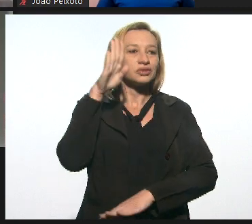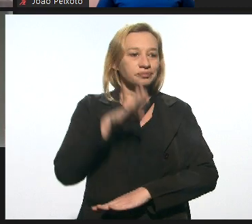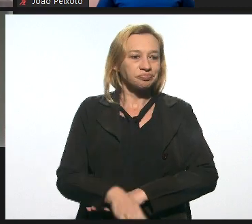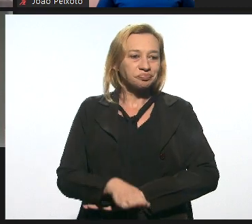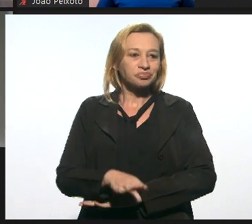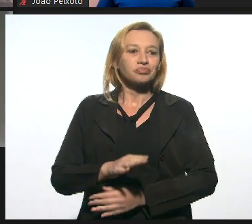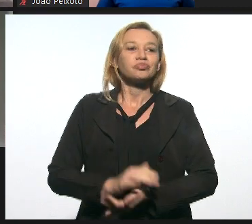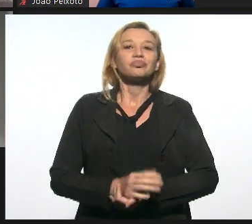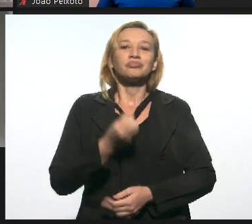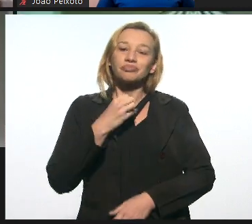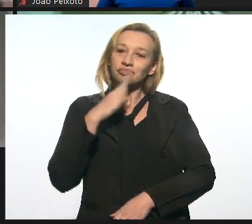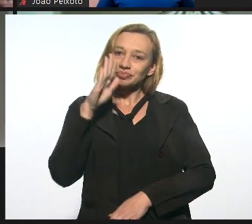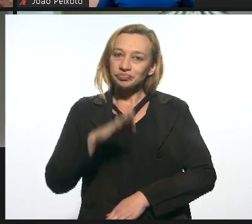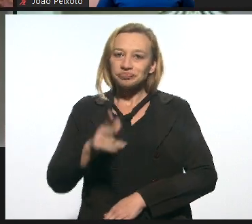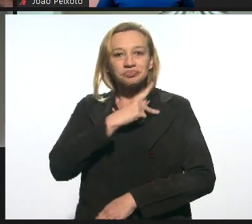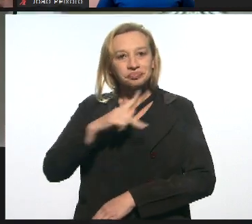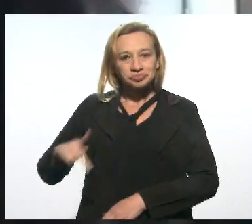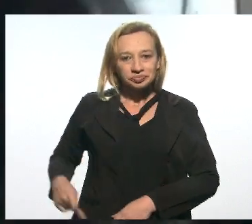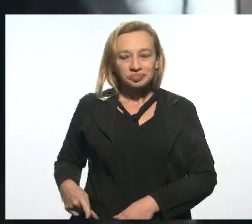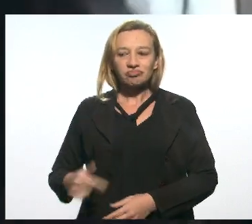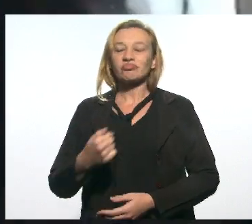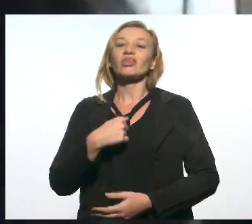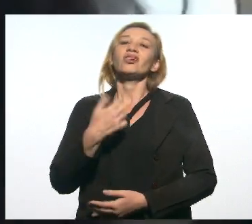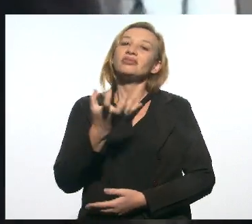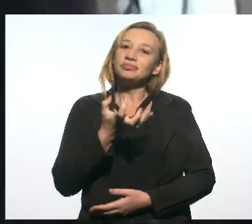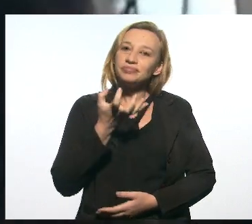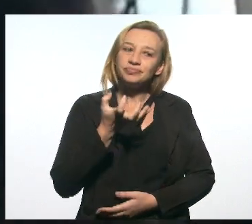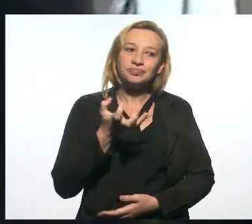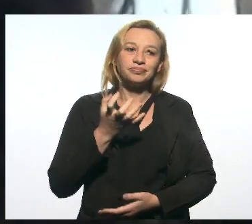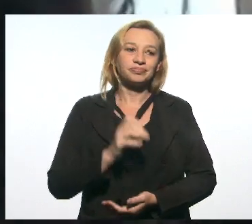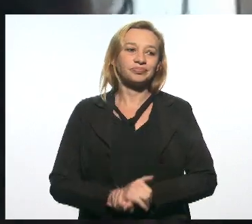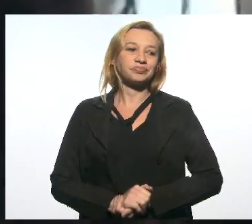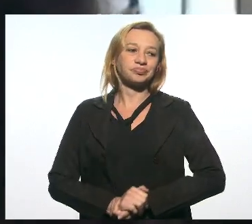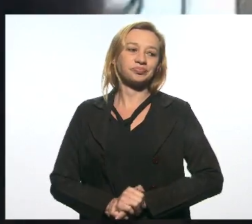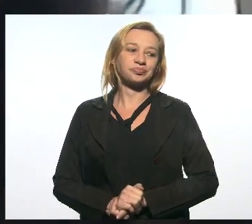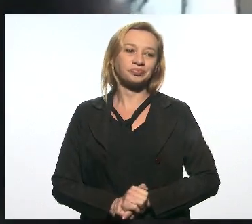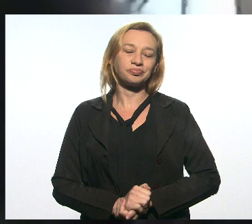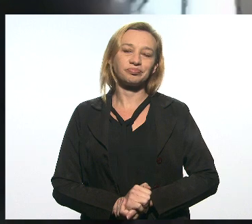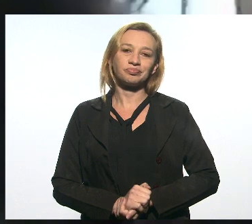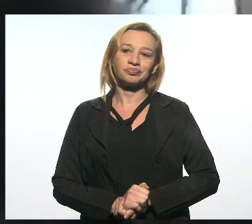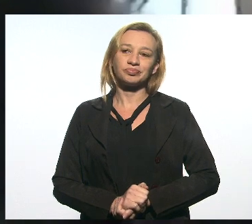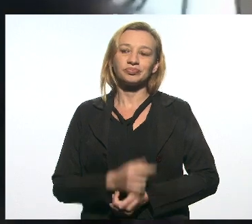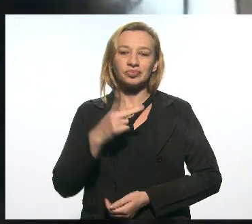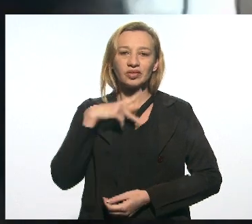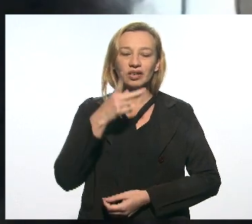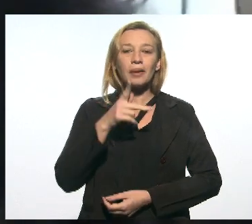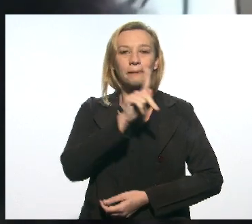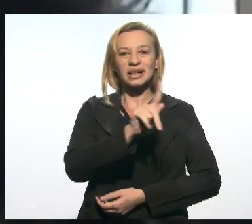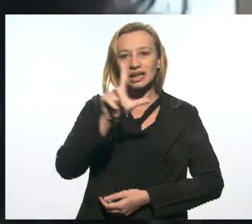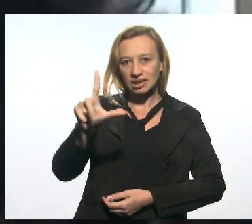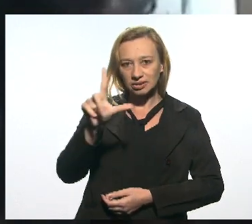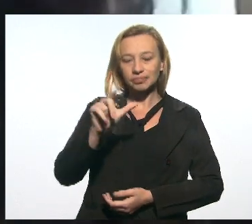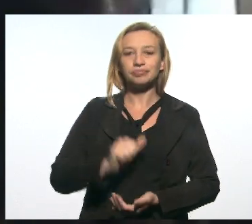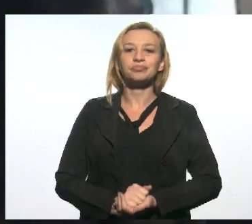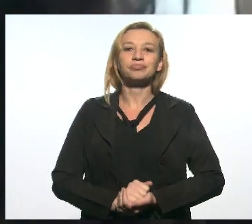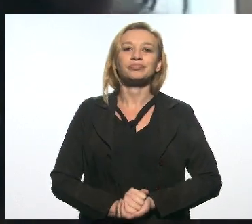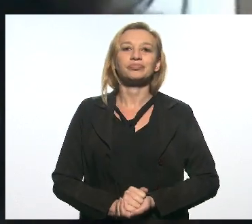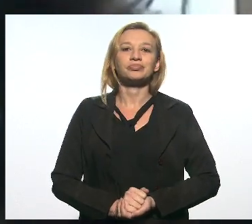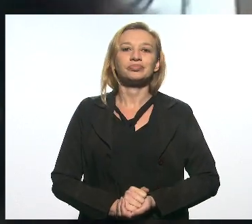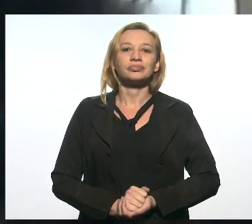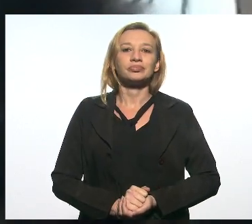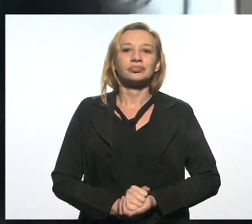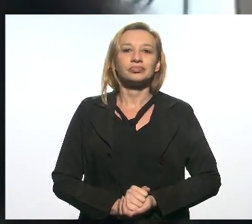Boa tarde, presidente. Eu queria, sim, me posicionar a respeito desse PL, aqui